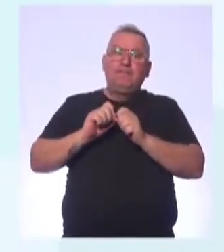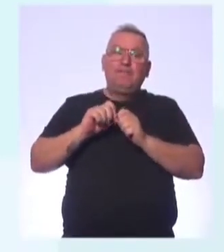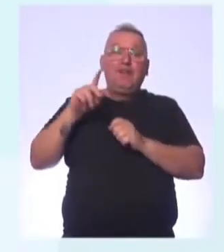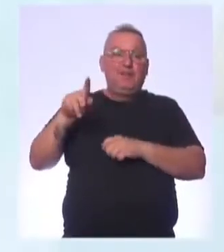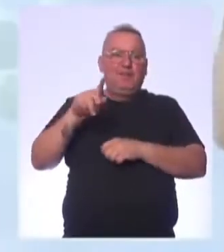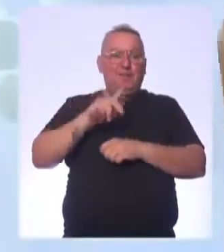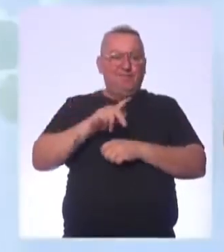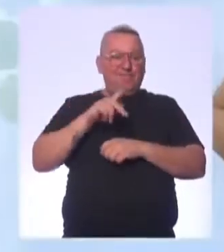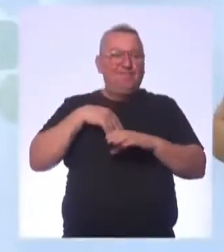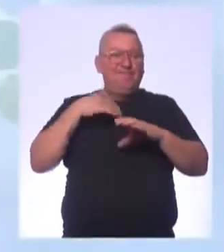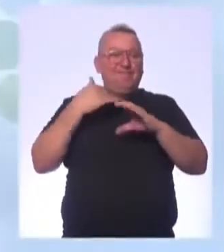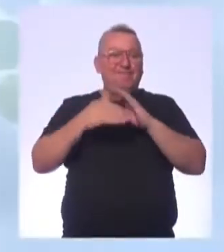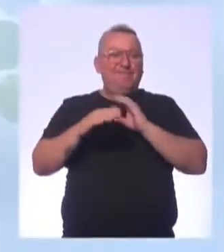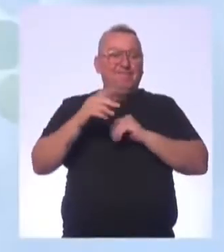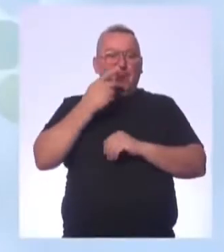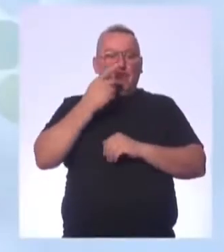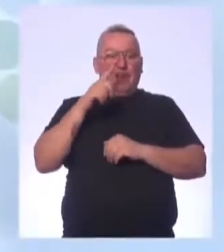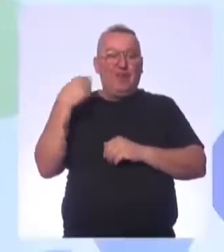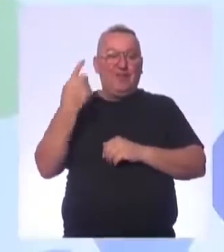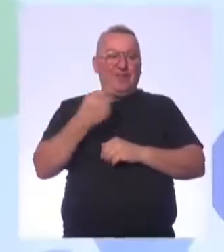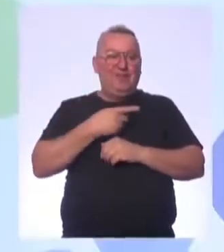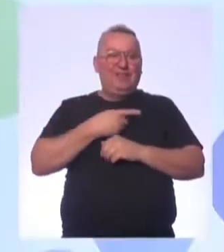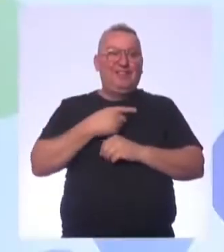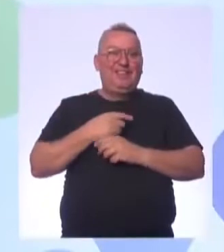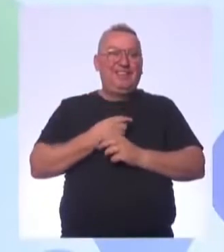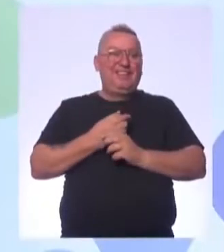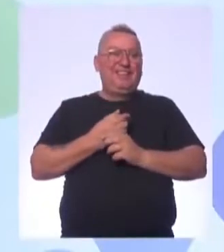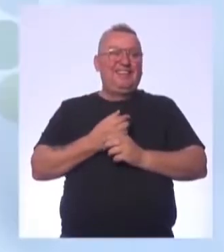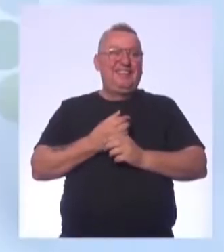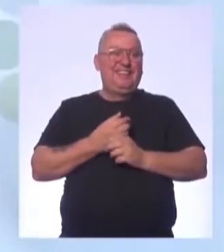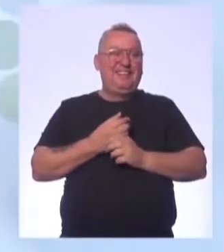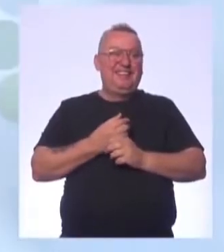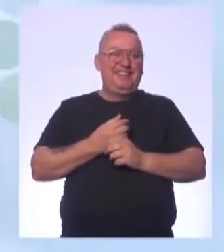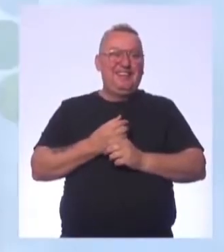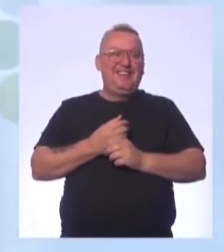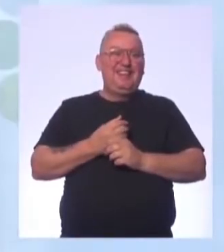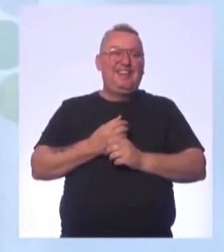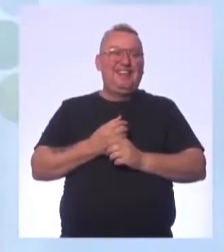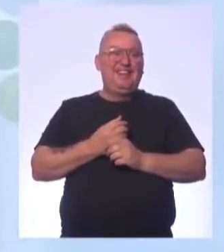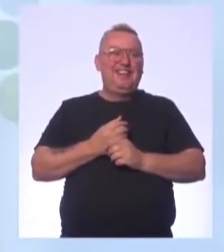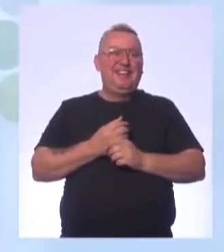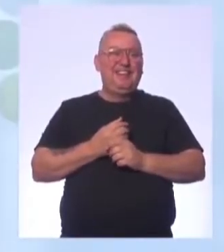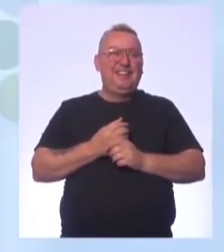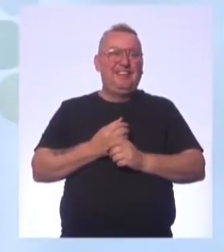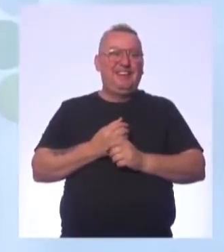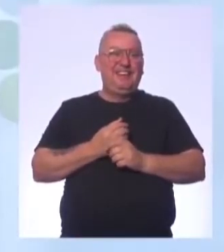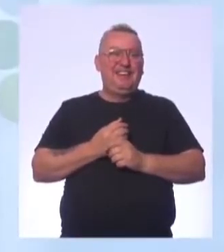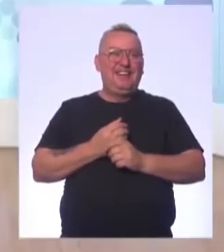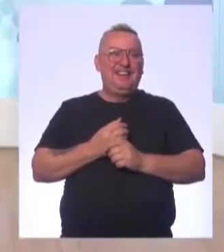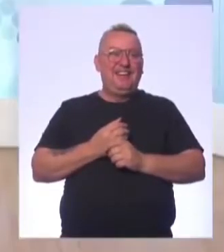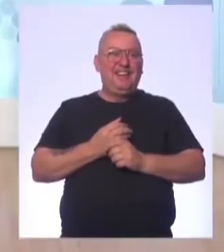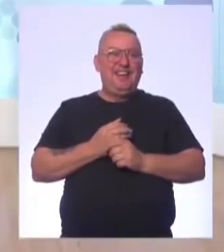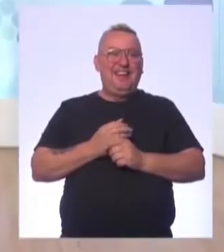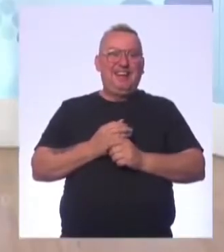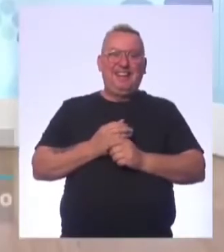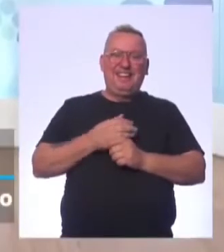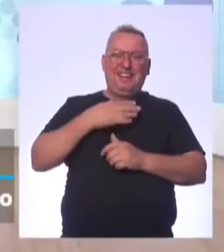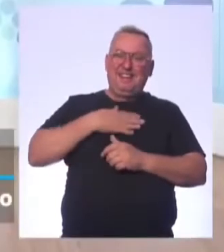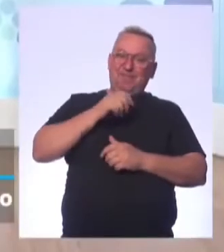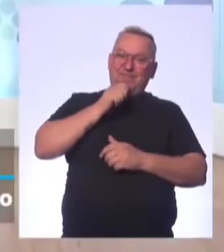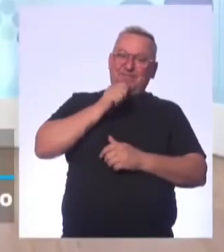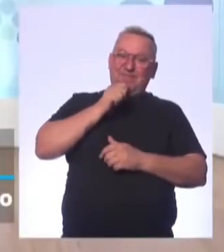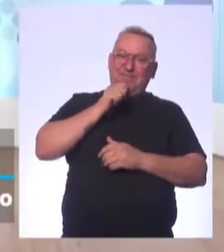professora vai entrar aí para falar com a gente também. Estou de olho. Vamos lá. É, calma, Marca. Não mandaram ainda.